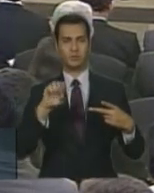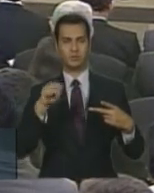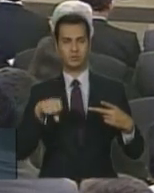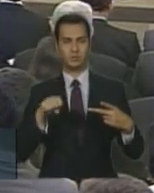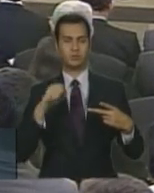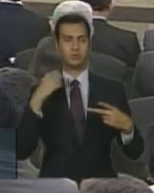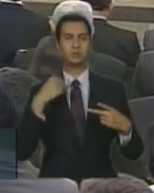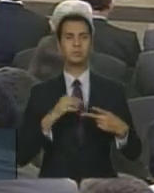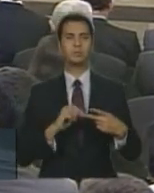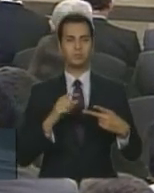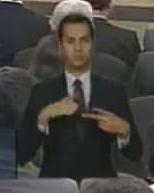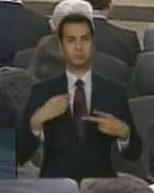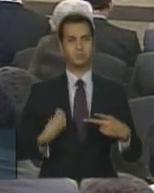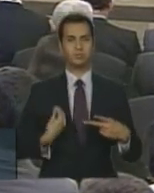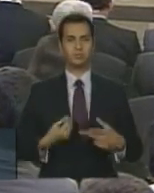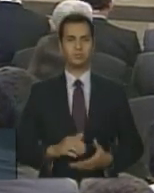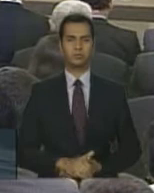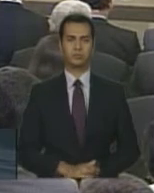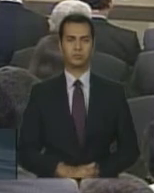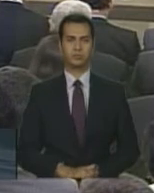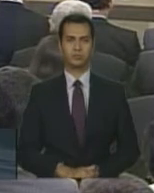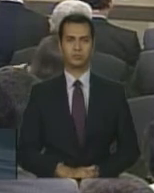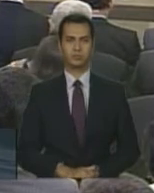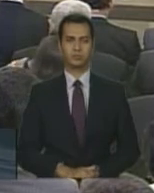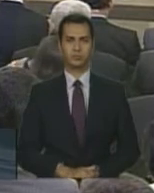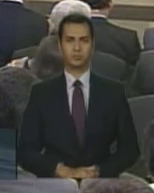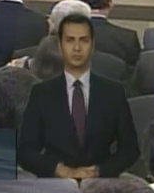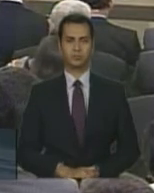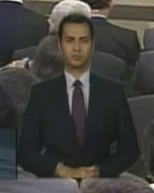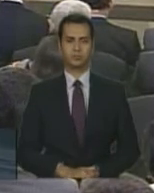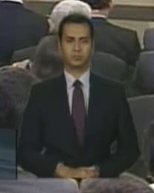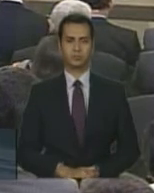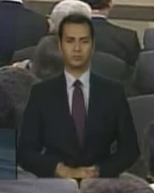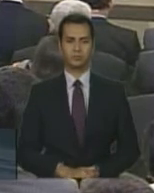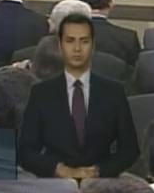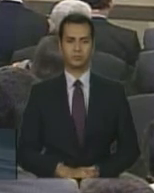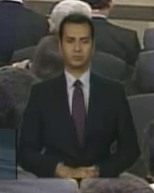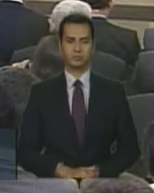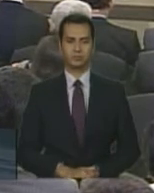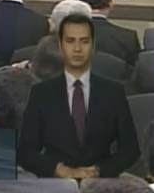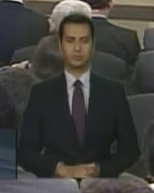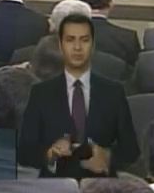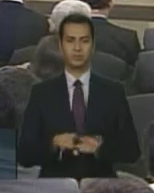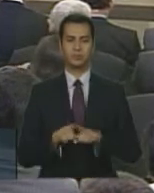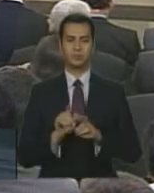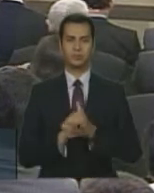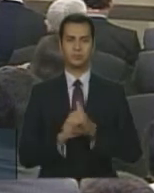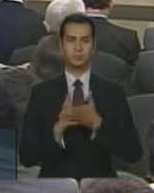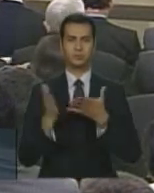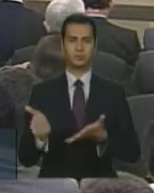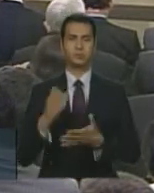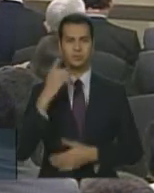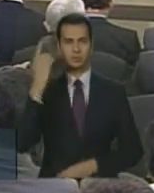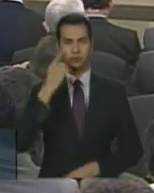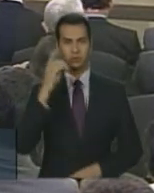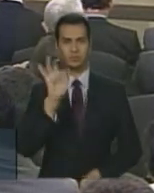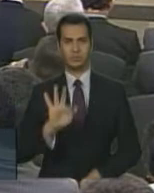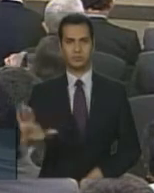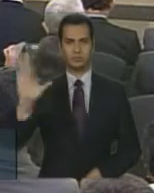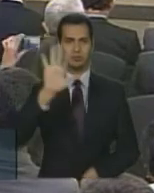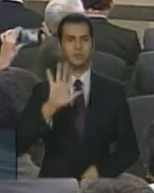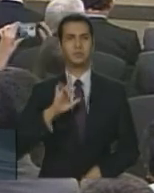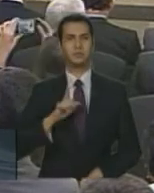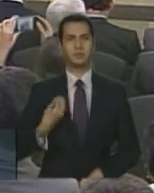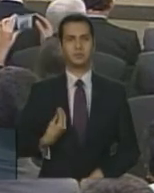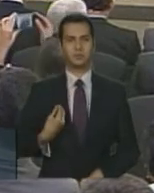presentes Cumprimentar as senhoras e os senhores deputados federais